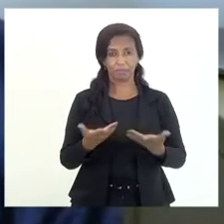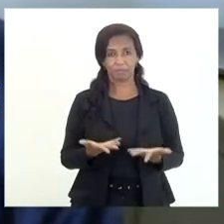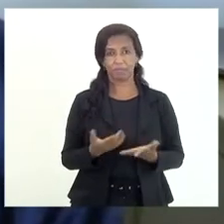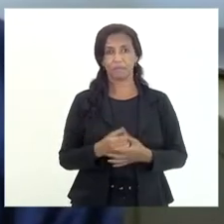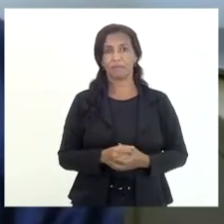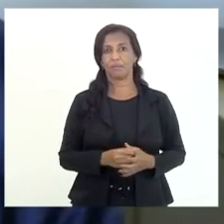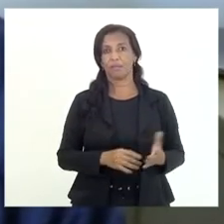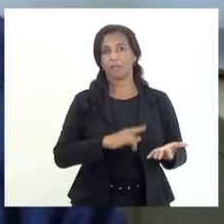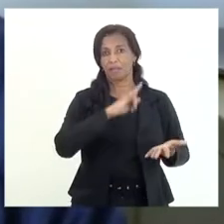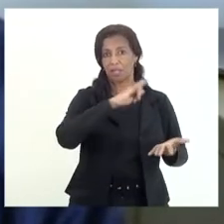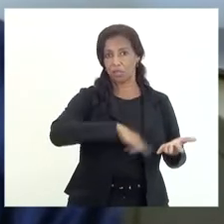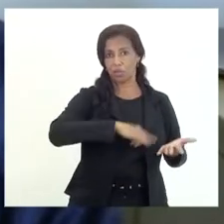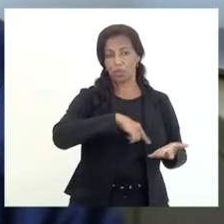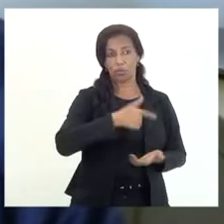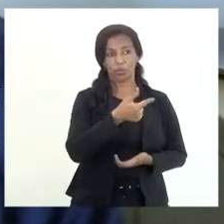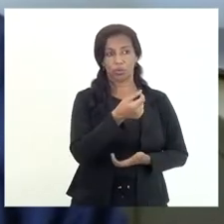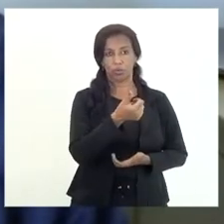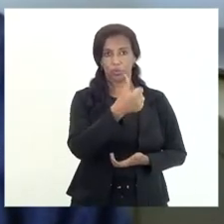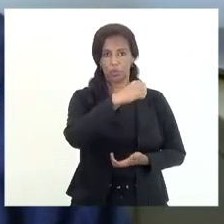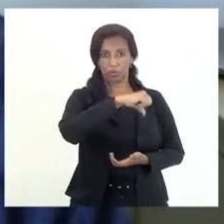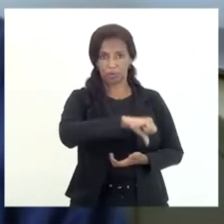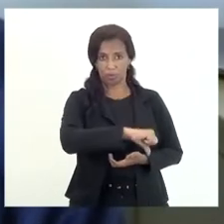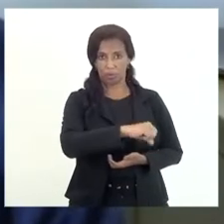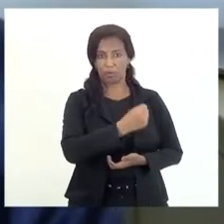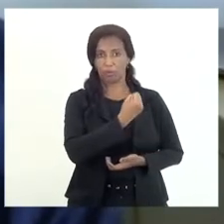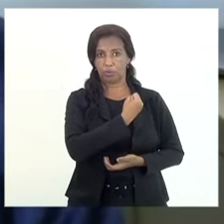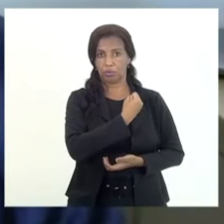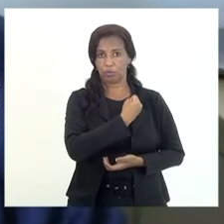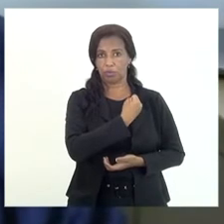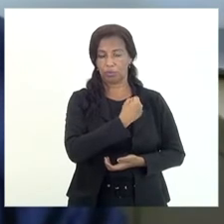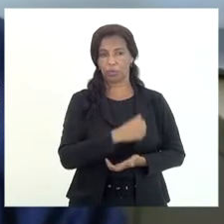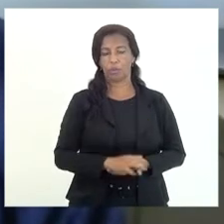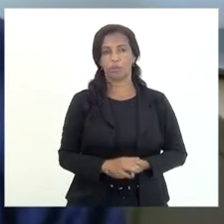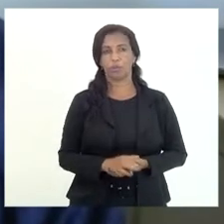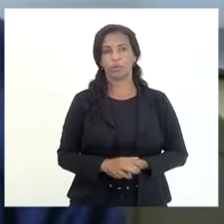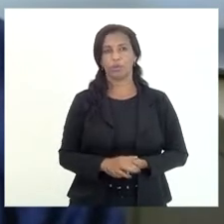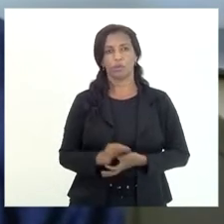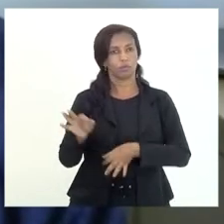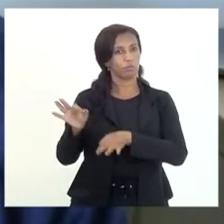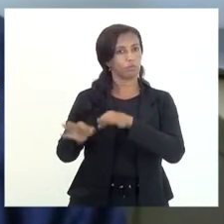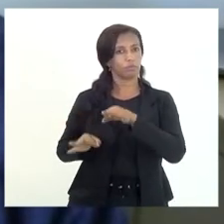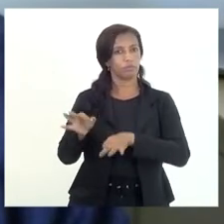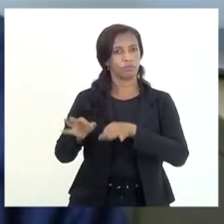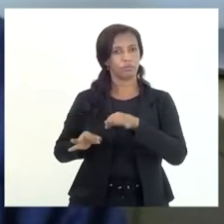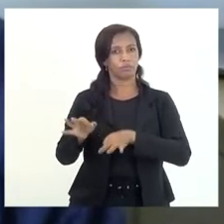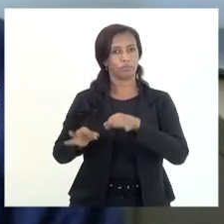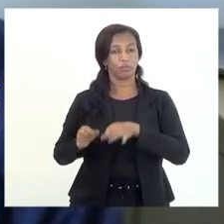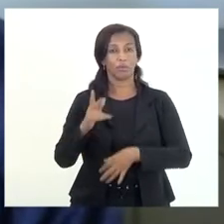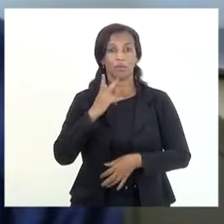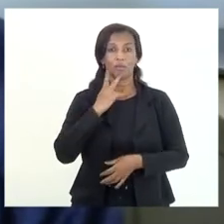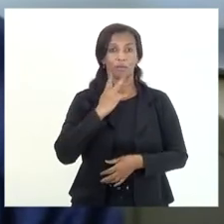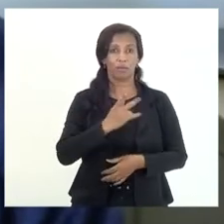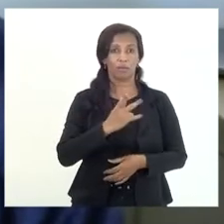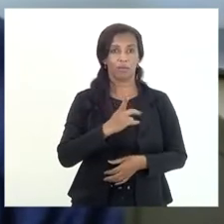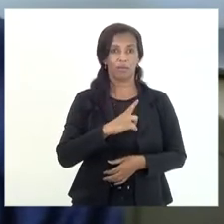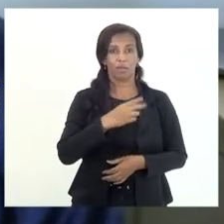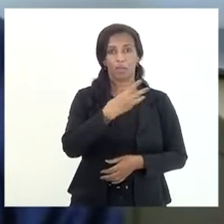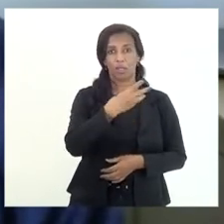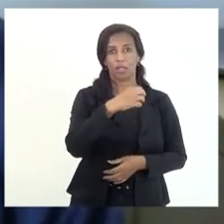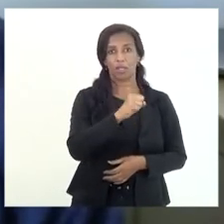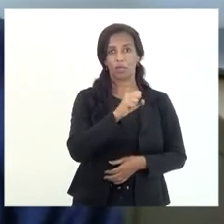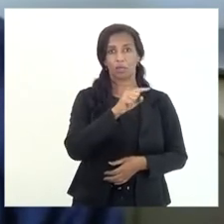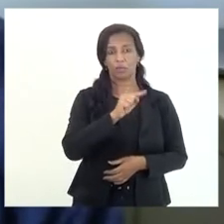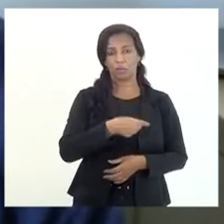contas de 19 eu quero repetir o número o tribunal disse que 38